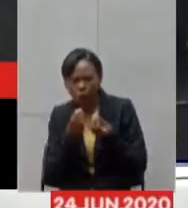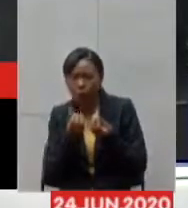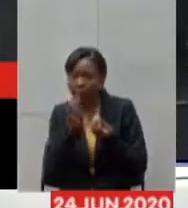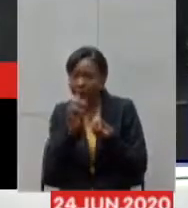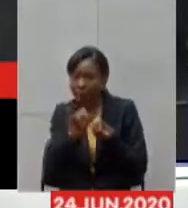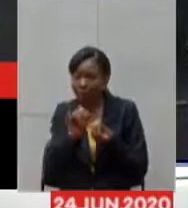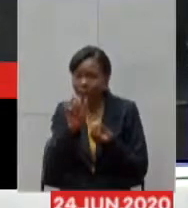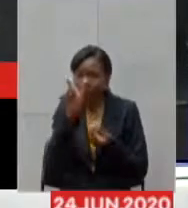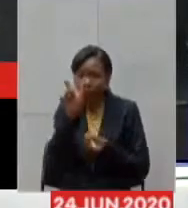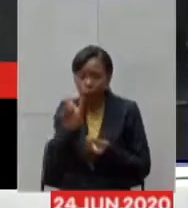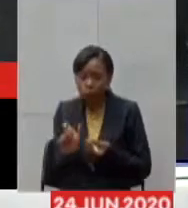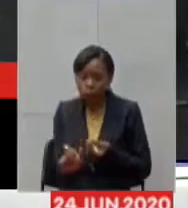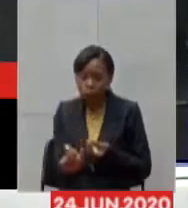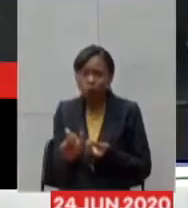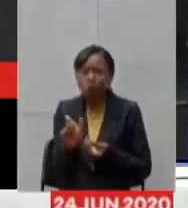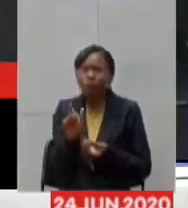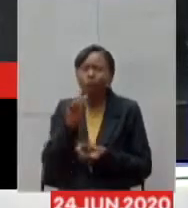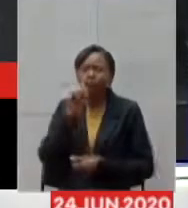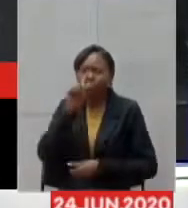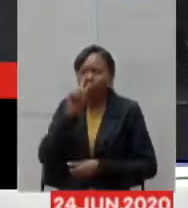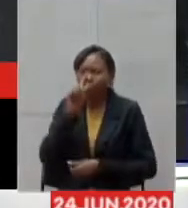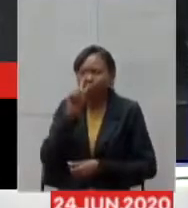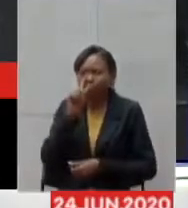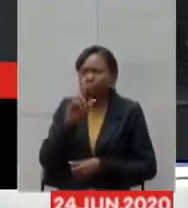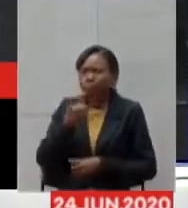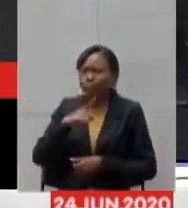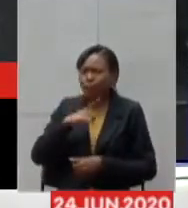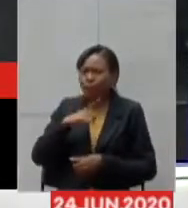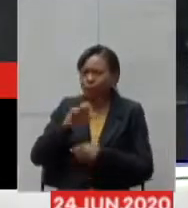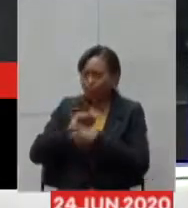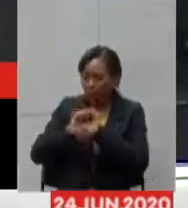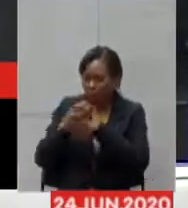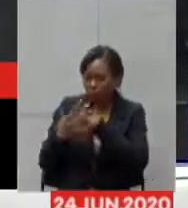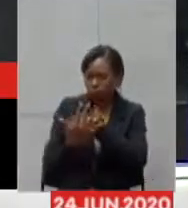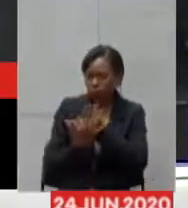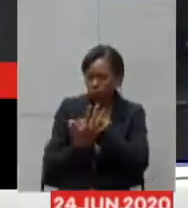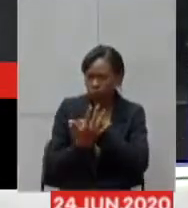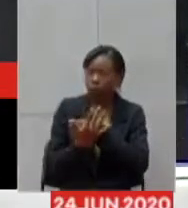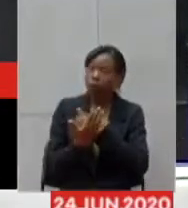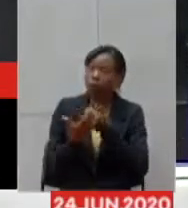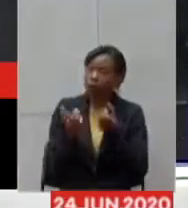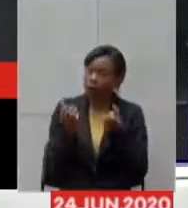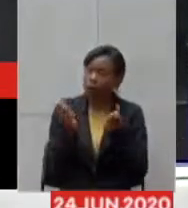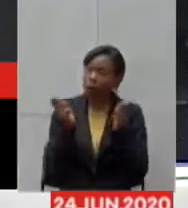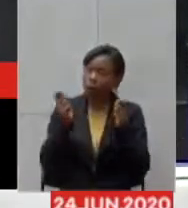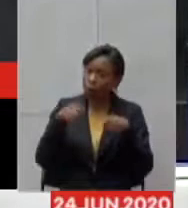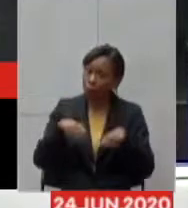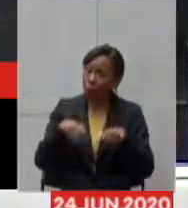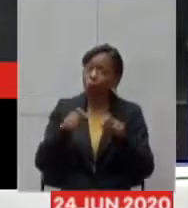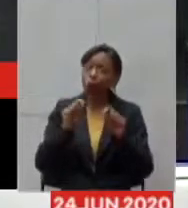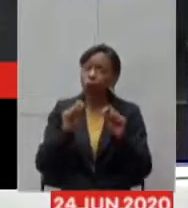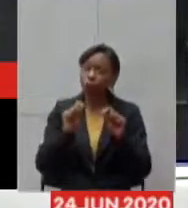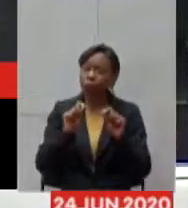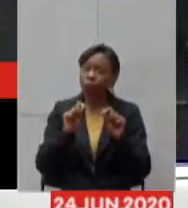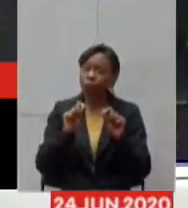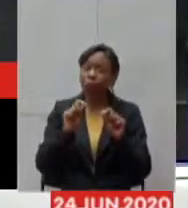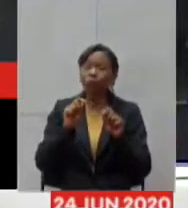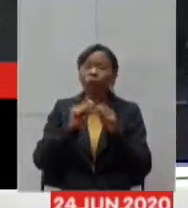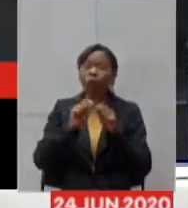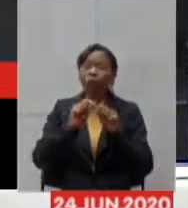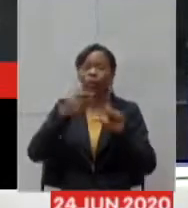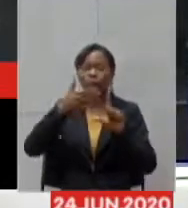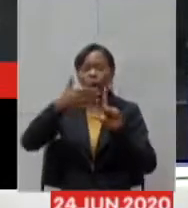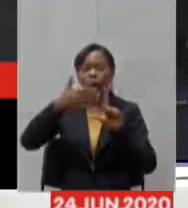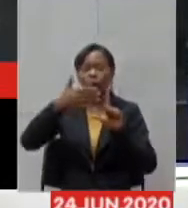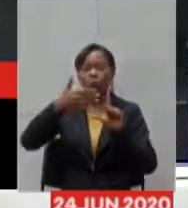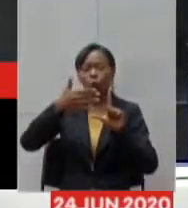risco de ter o coronavírus, nós habilitamos a possibilidade de fazer uma teleconsulta com